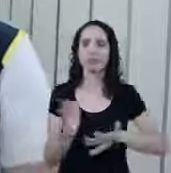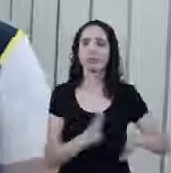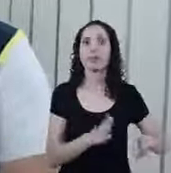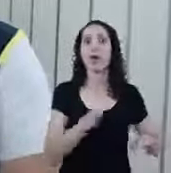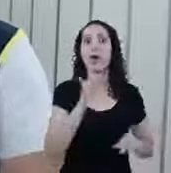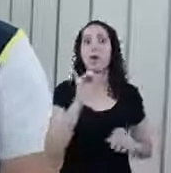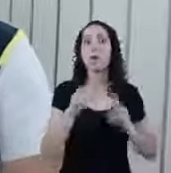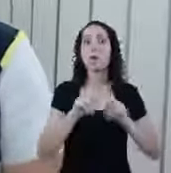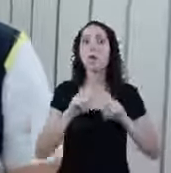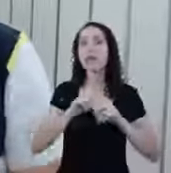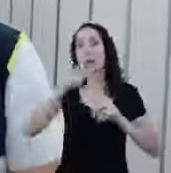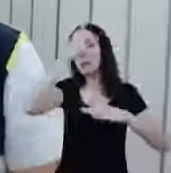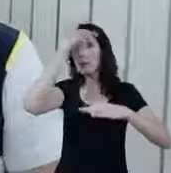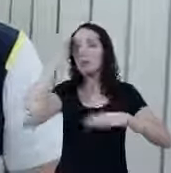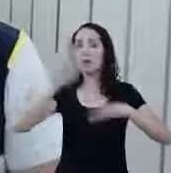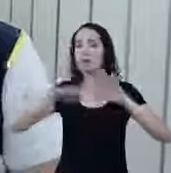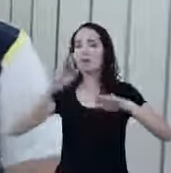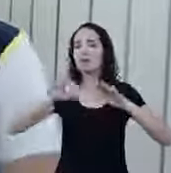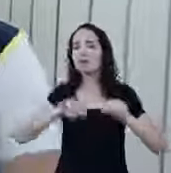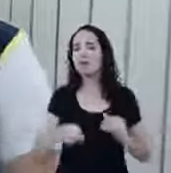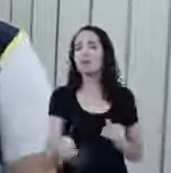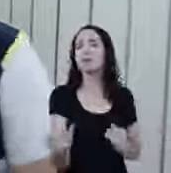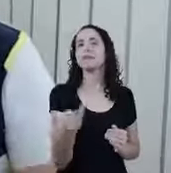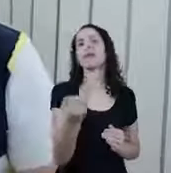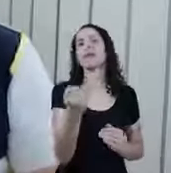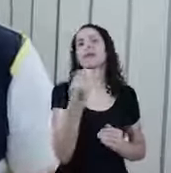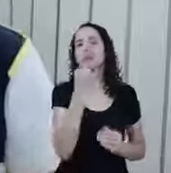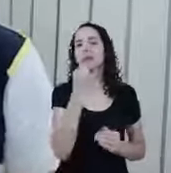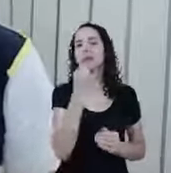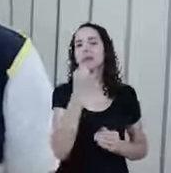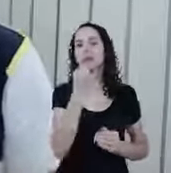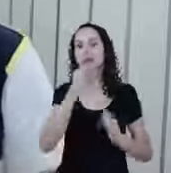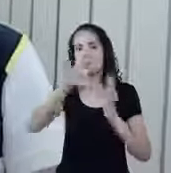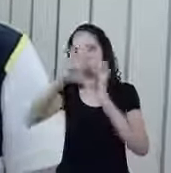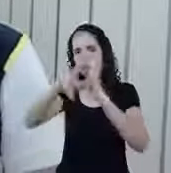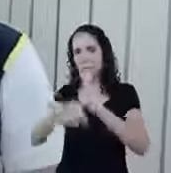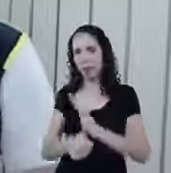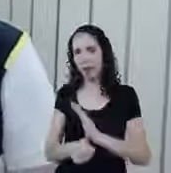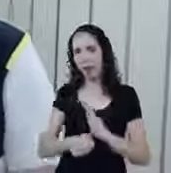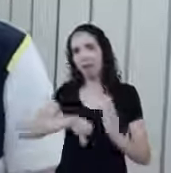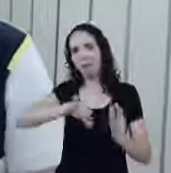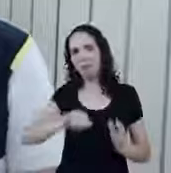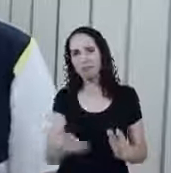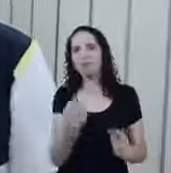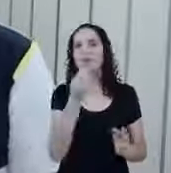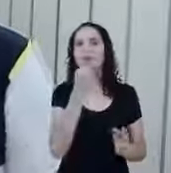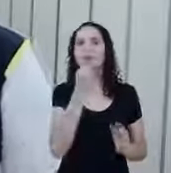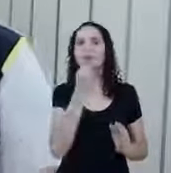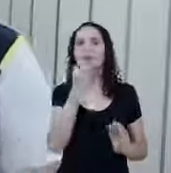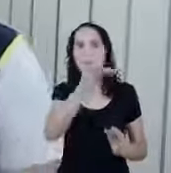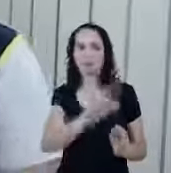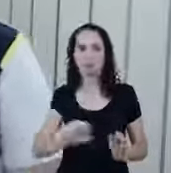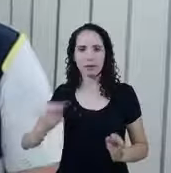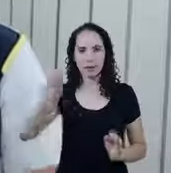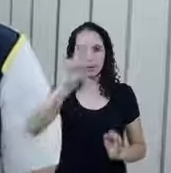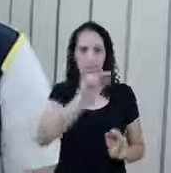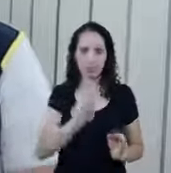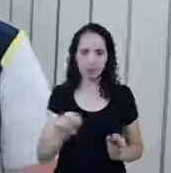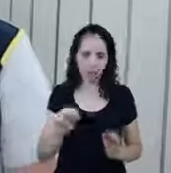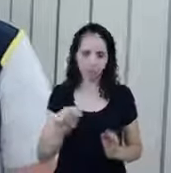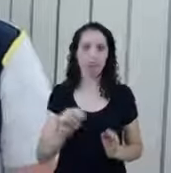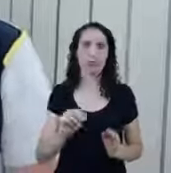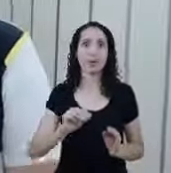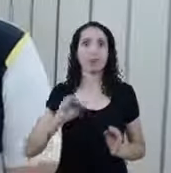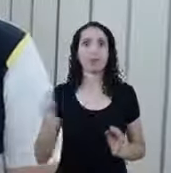golpes Elas aproveitam qualquer situação E estão desprovidas De qualquer sentimento Sim Eles até exploram isso Para poder